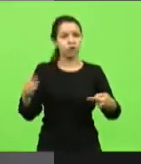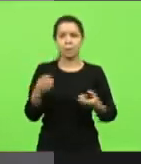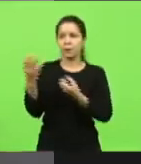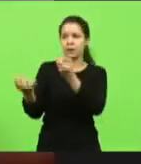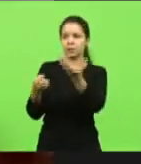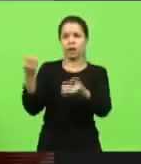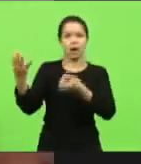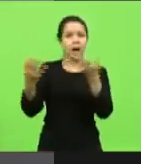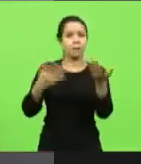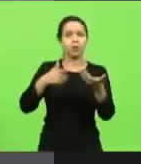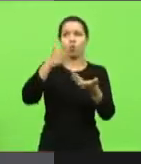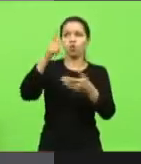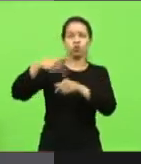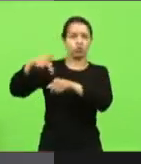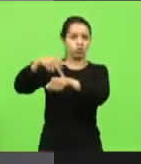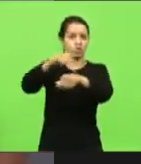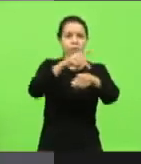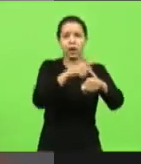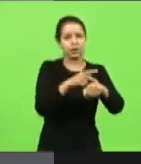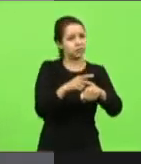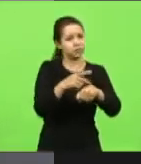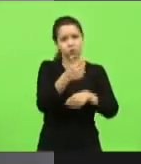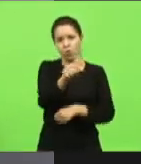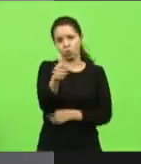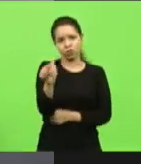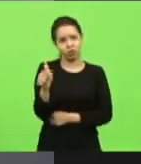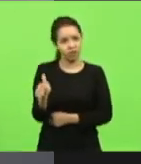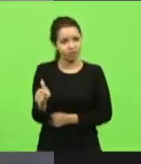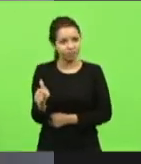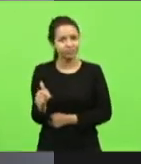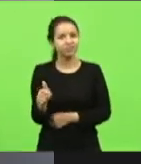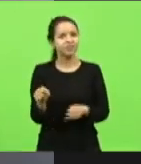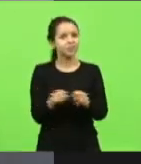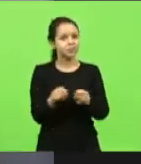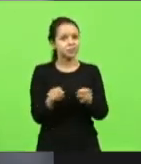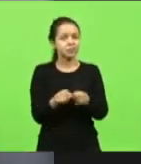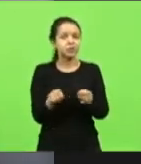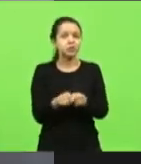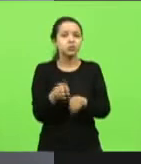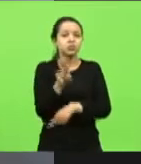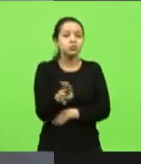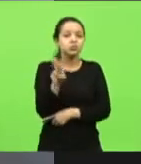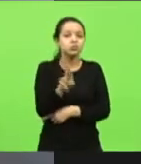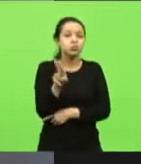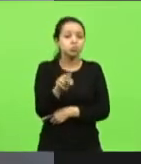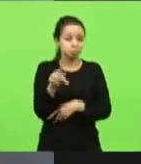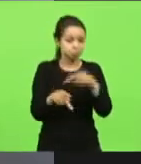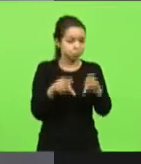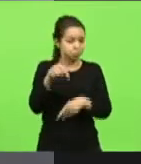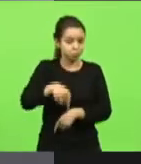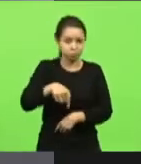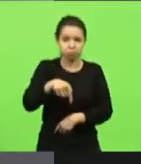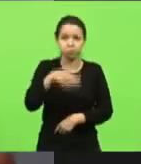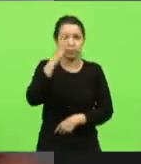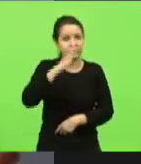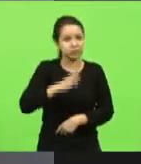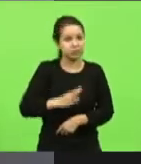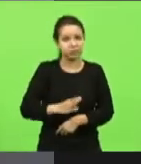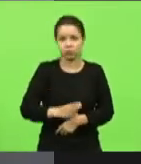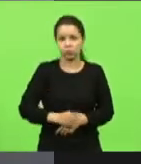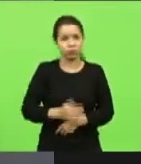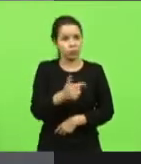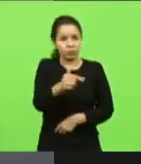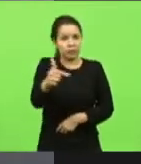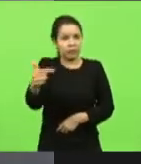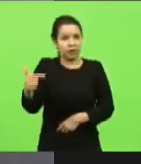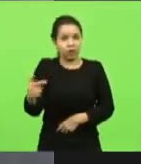e muito menos muito menos para o consumo dos brasileiros o nosso poder